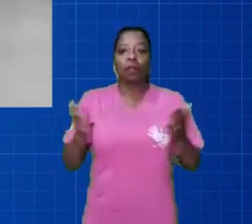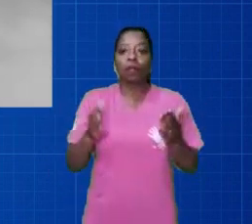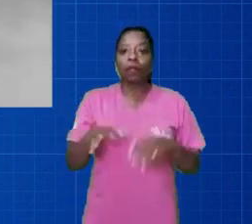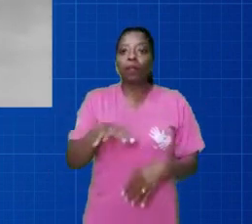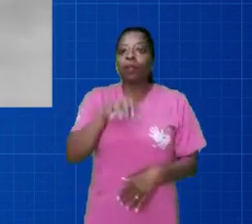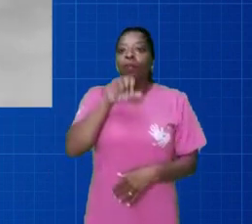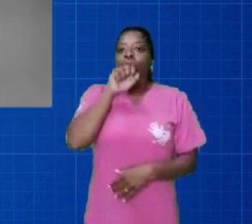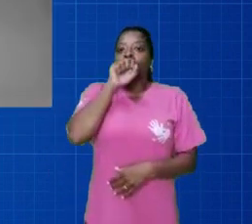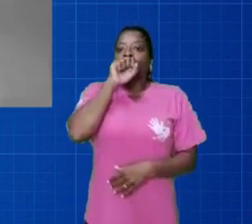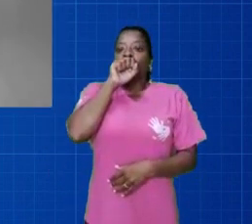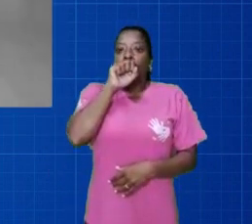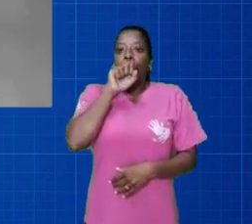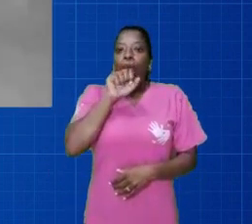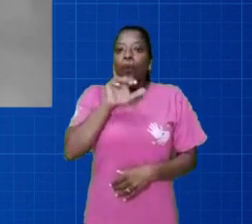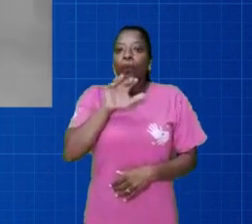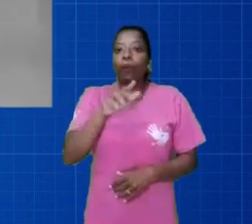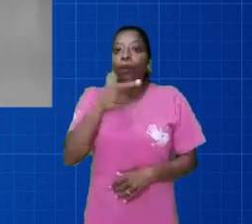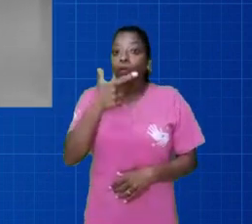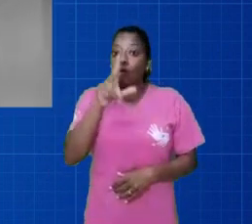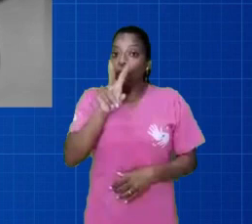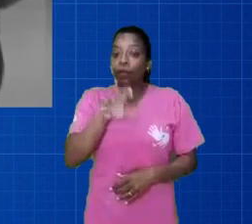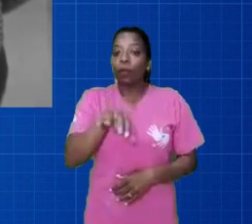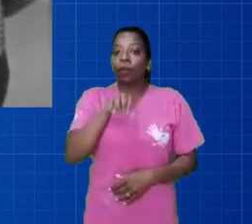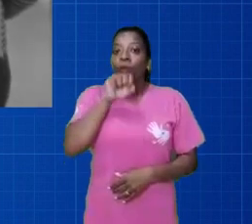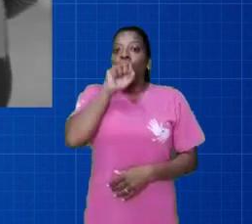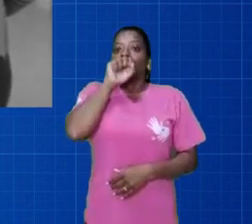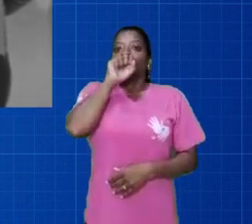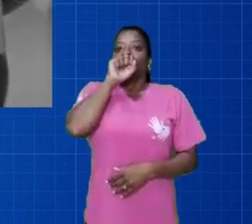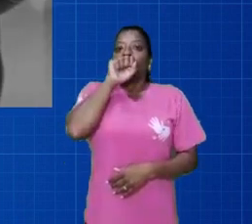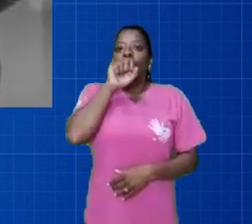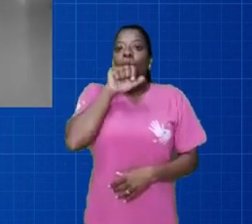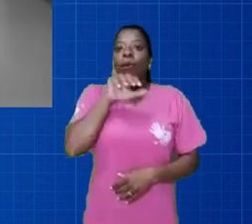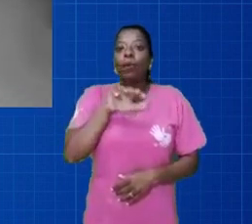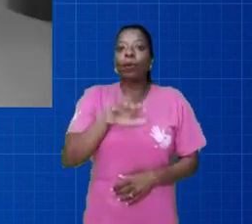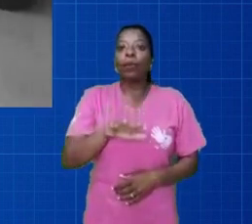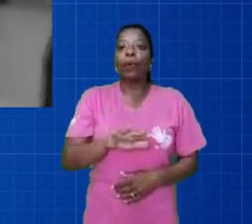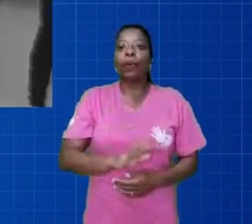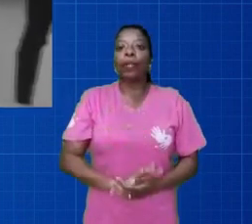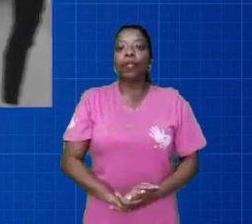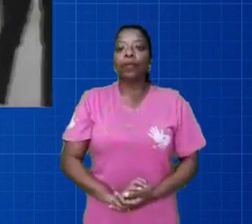Ok. Aí, solta o ar pela boca, duas vezes.